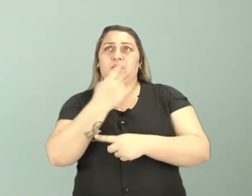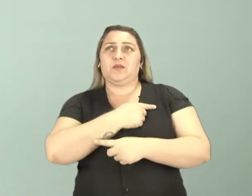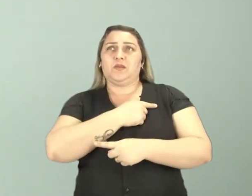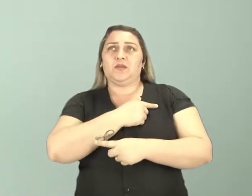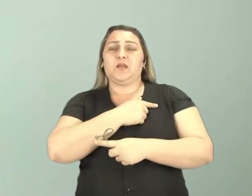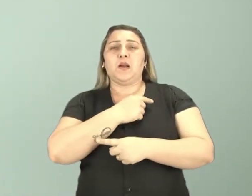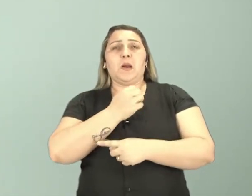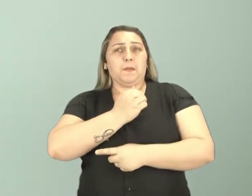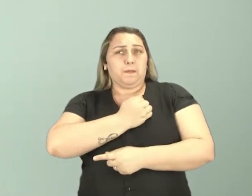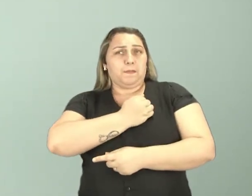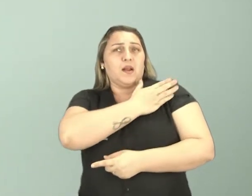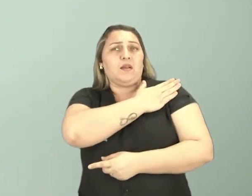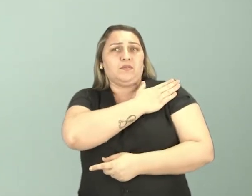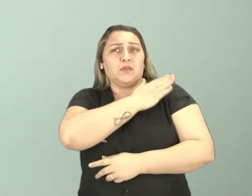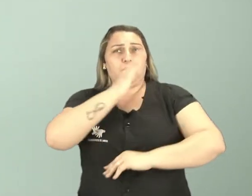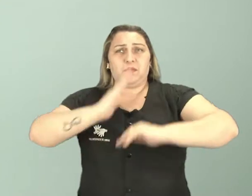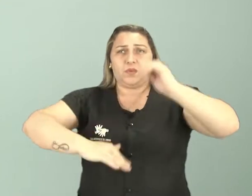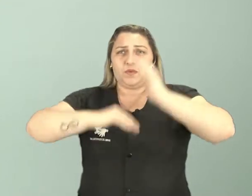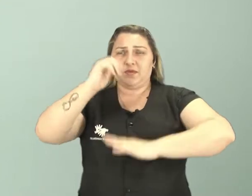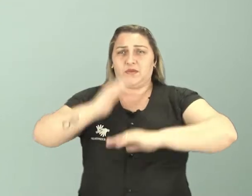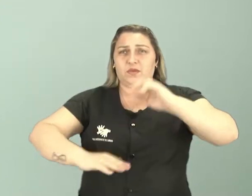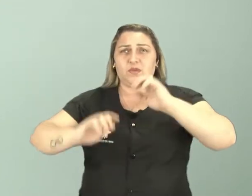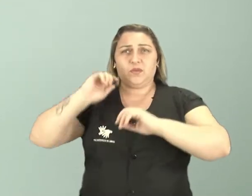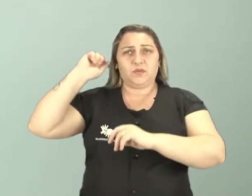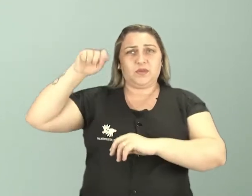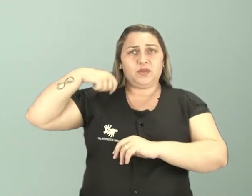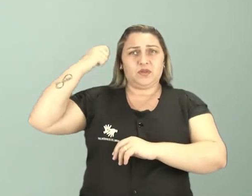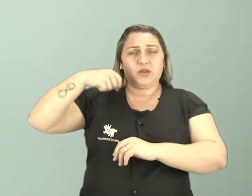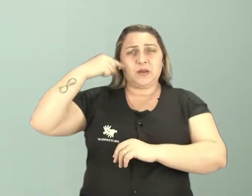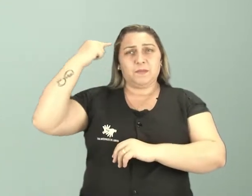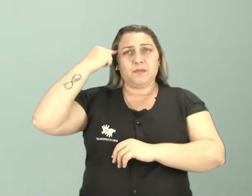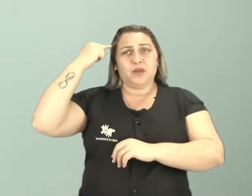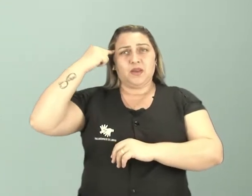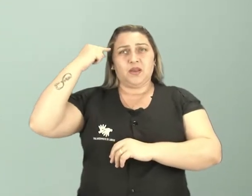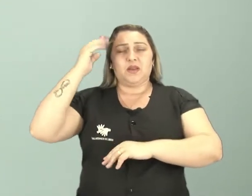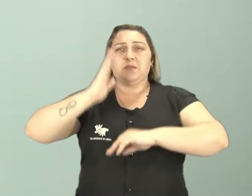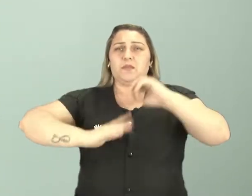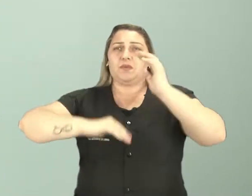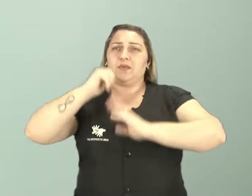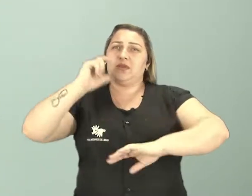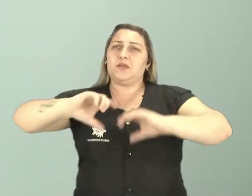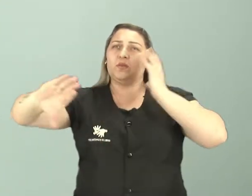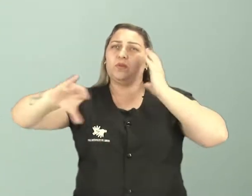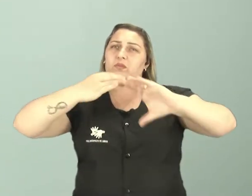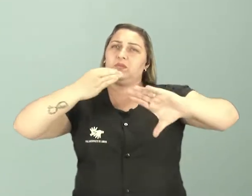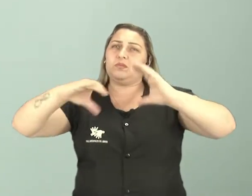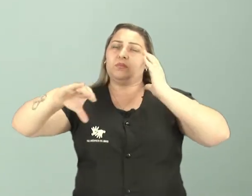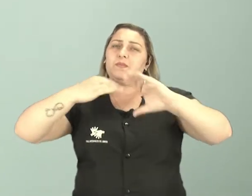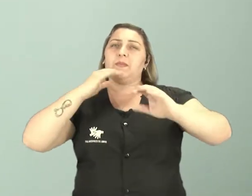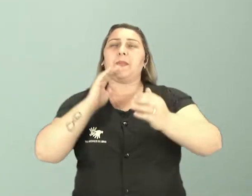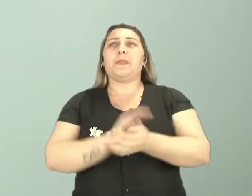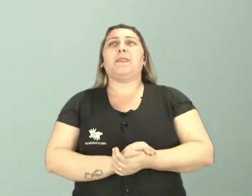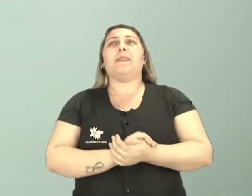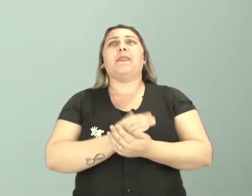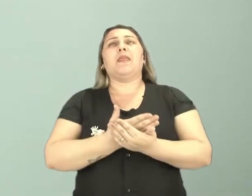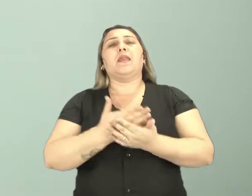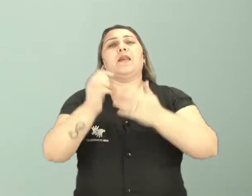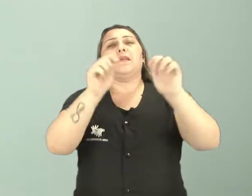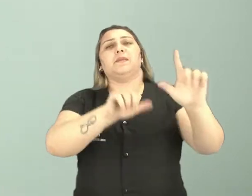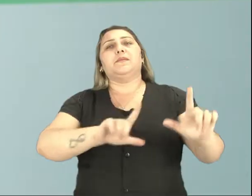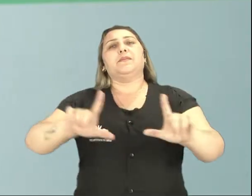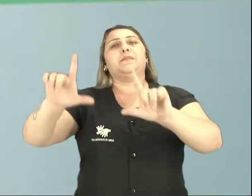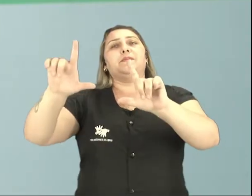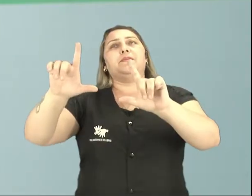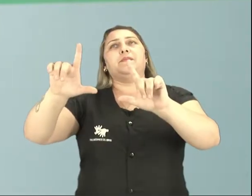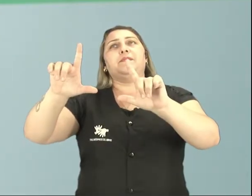preconceituosos com a profissão do artista. Imagine então a profissão do músico, não é mesmo? Vamos acompanhar comigo no